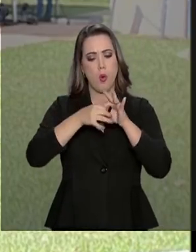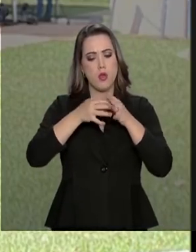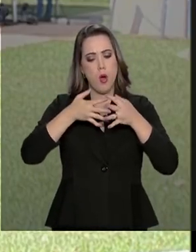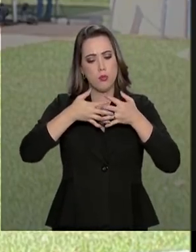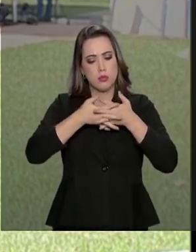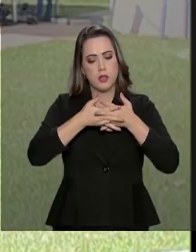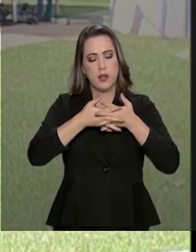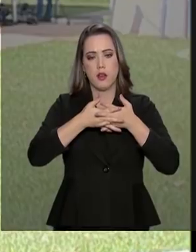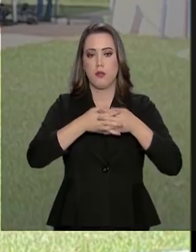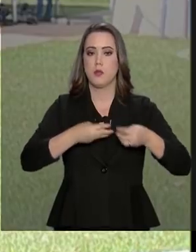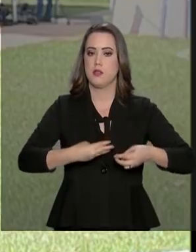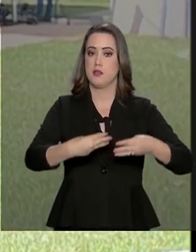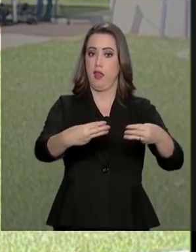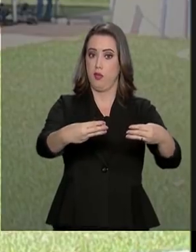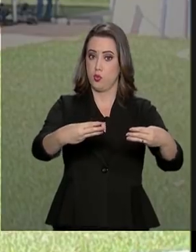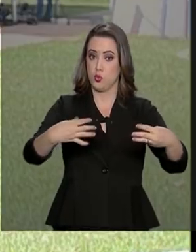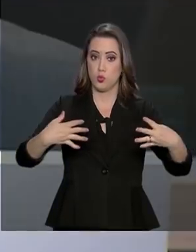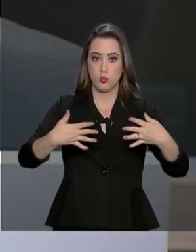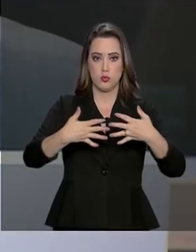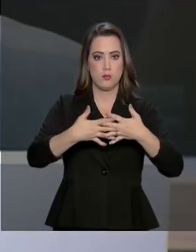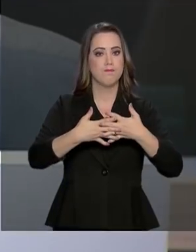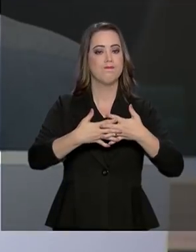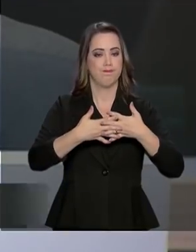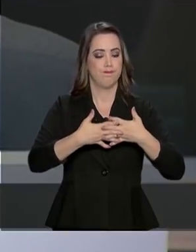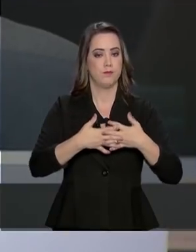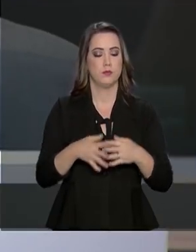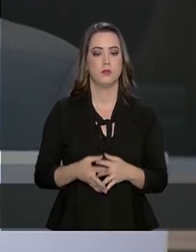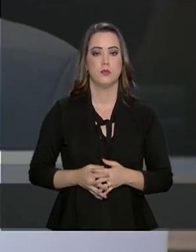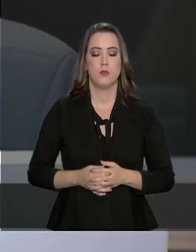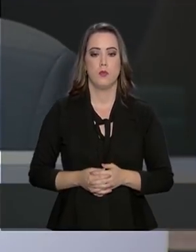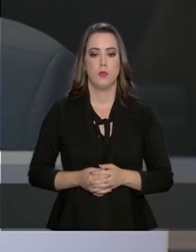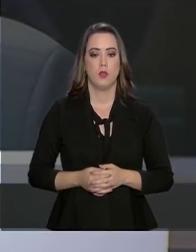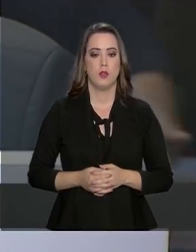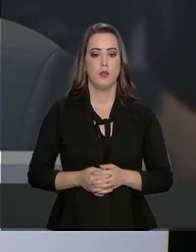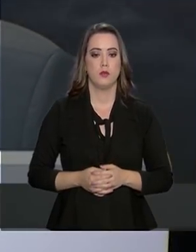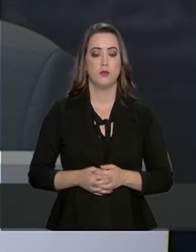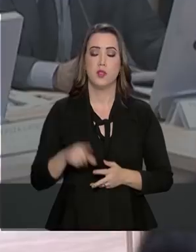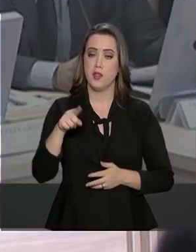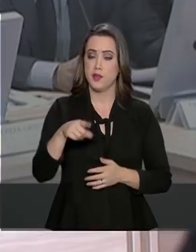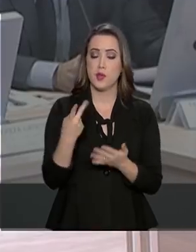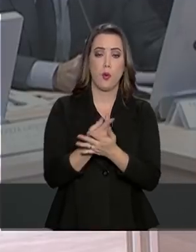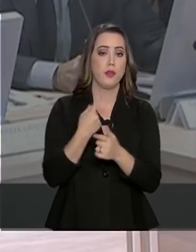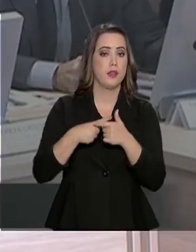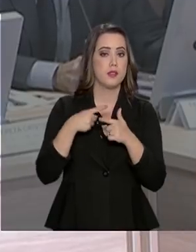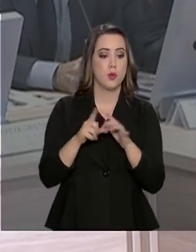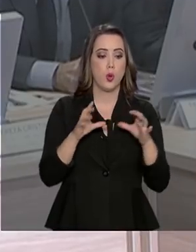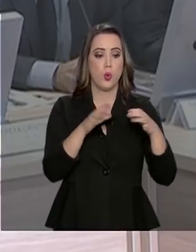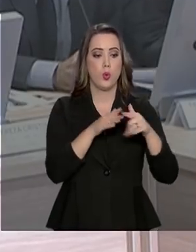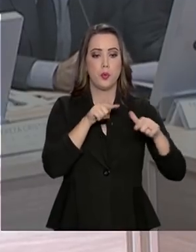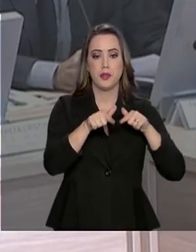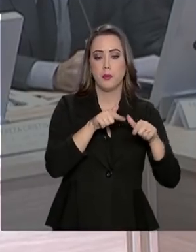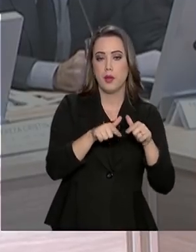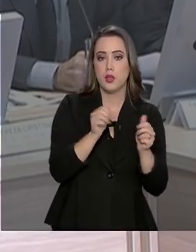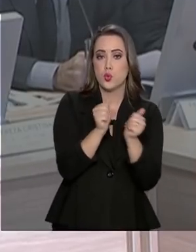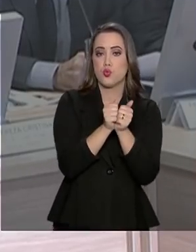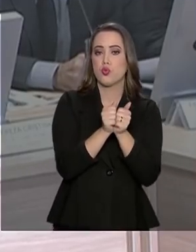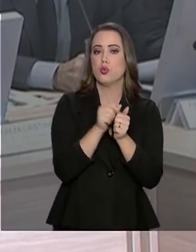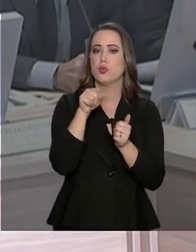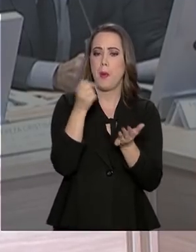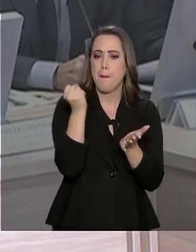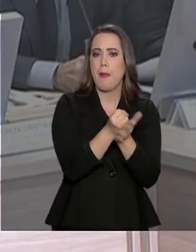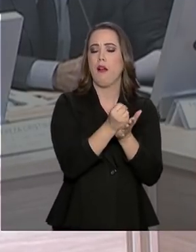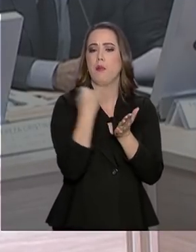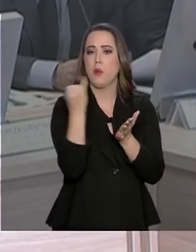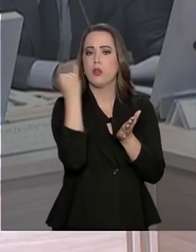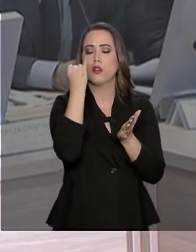o escoamento da safra É fruto de trabalho em equipe e é uma marca do início desse governo